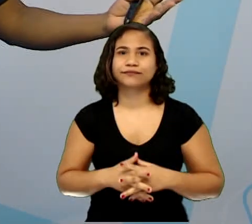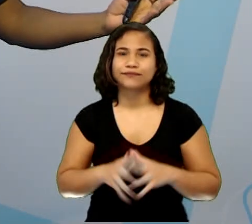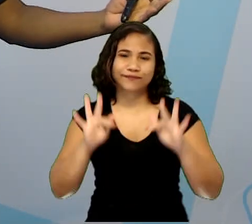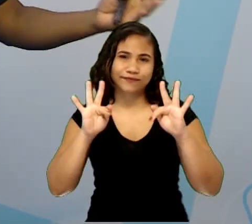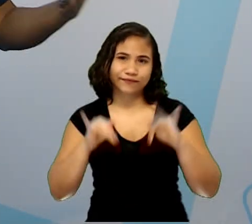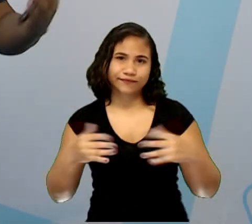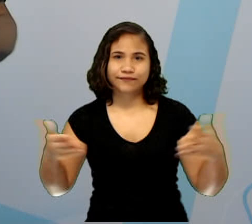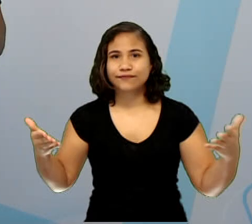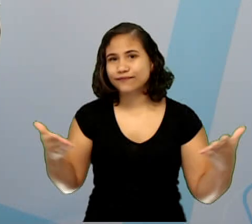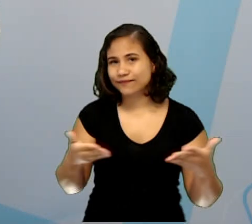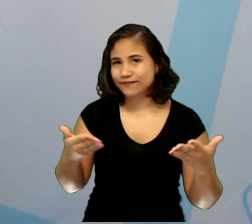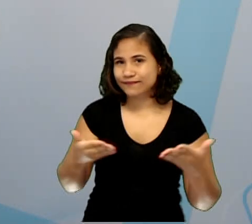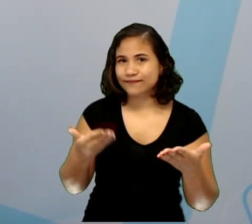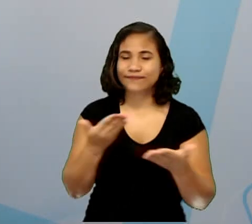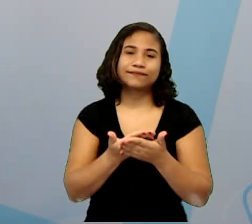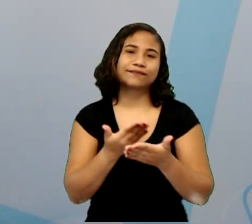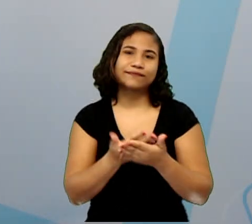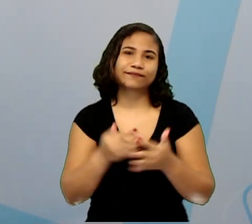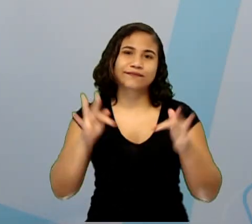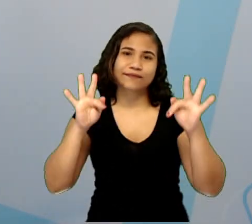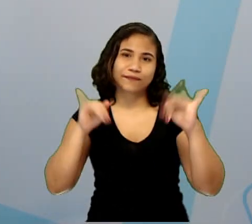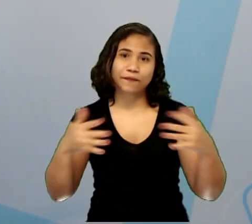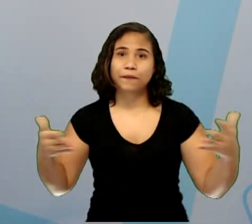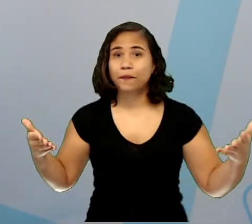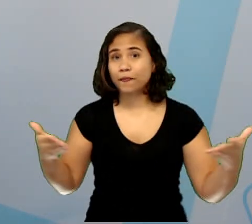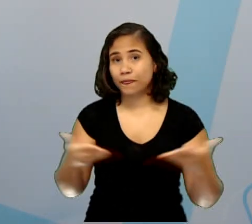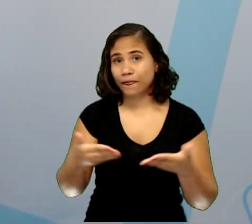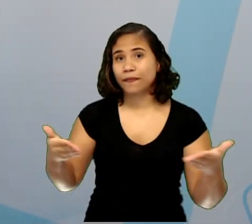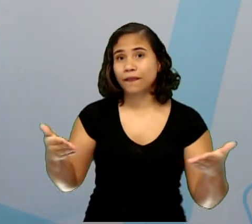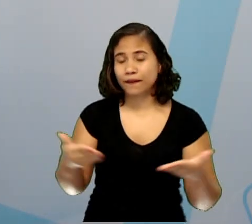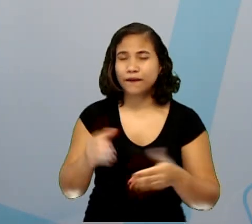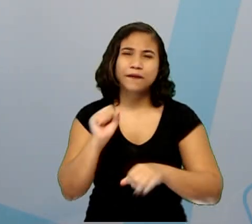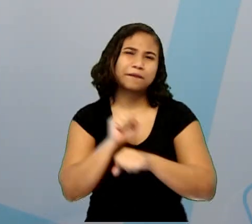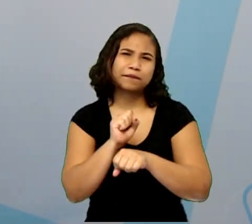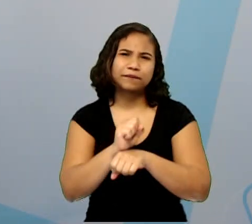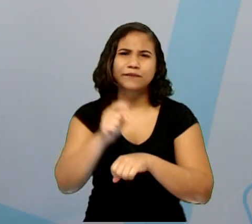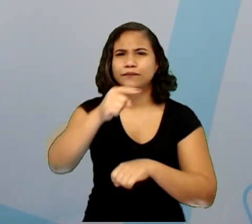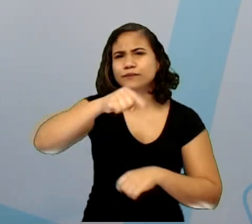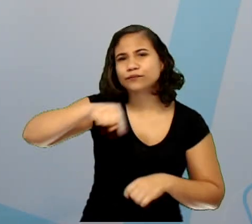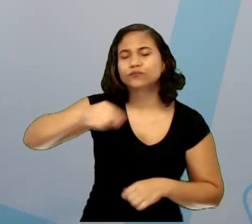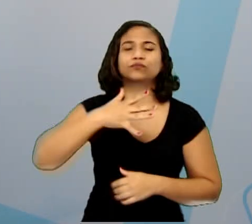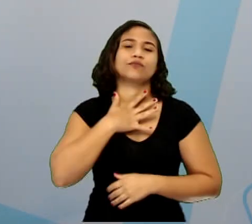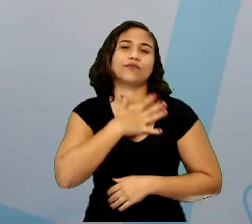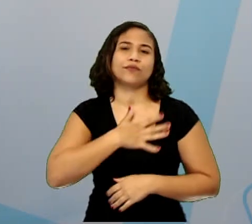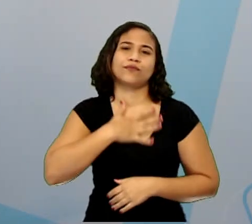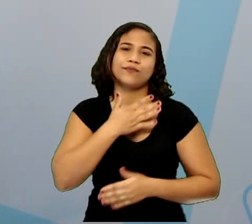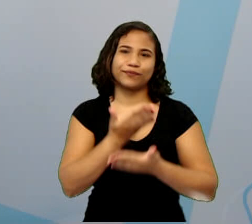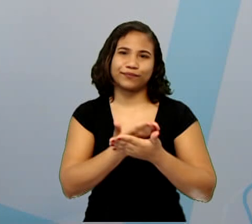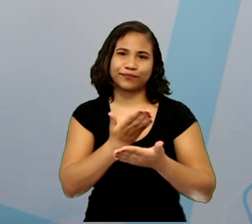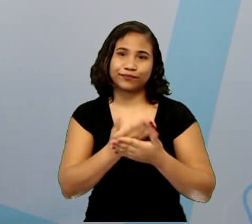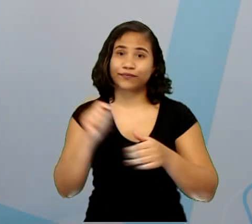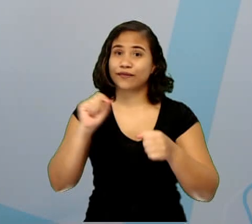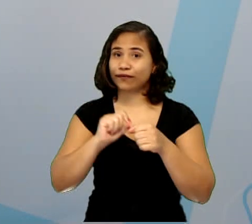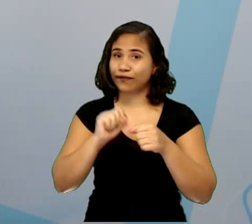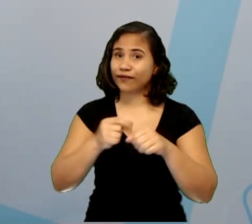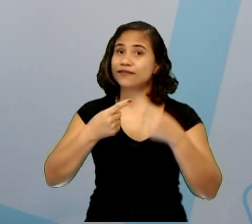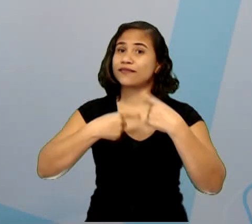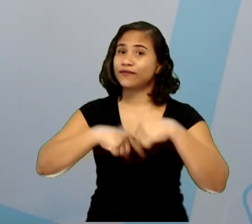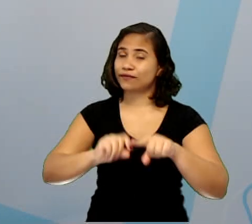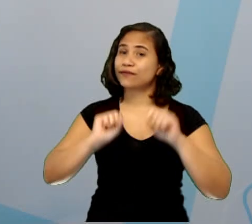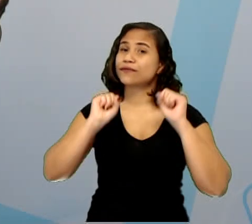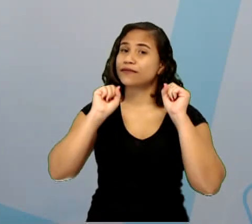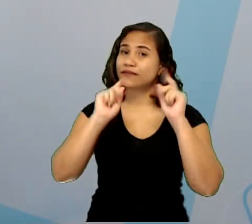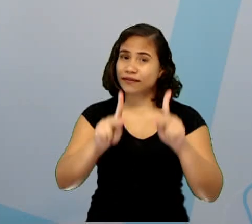hoje é só. A nossa aula termina agora. Espero que vocês tenham gostado da nossa aula. Faça o desafio, tá